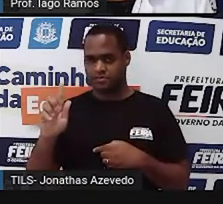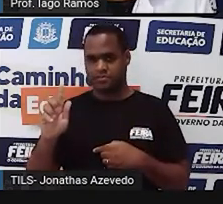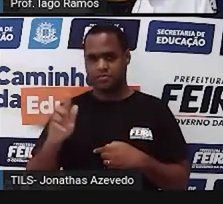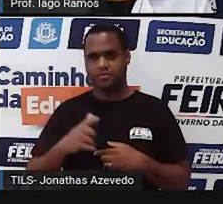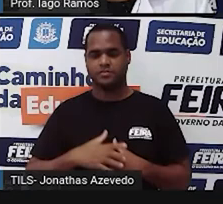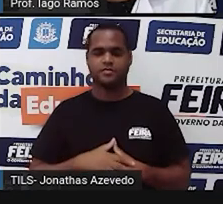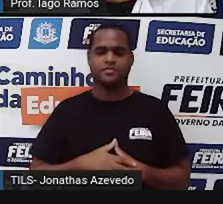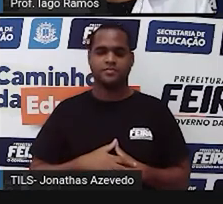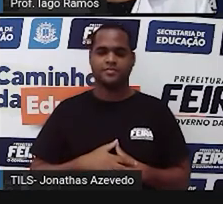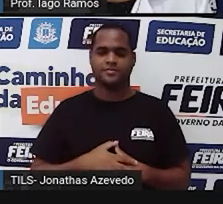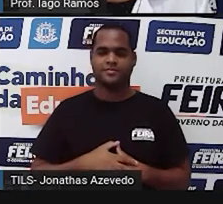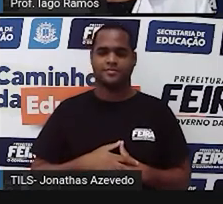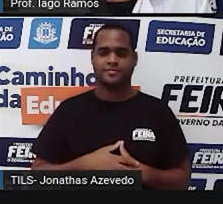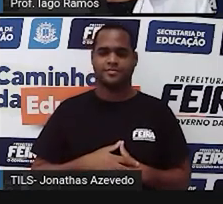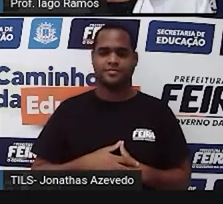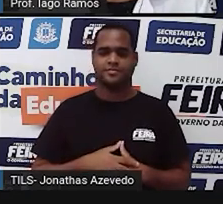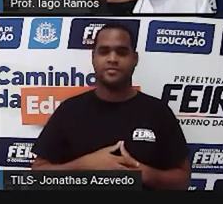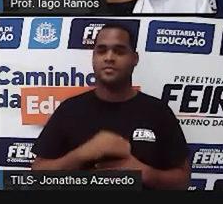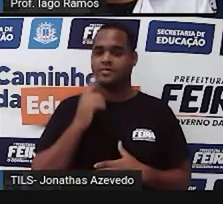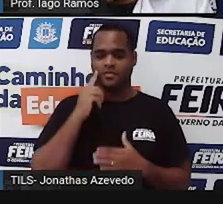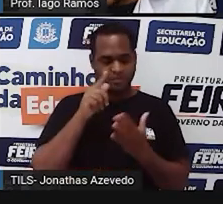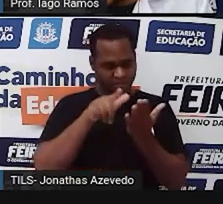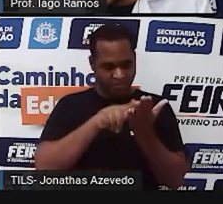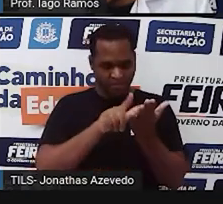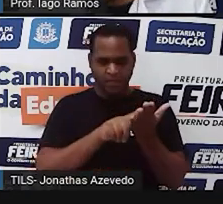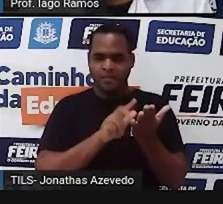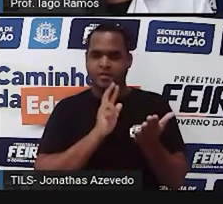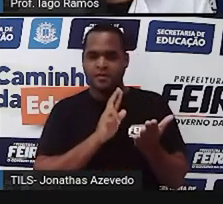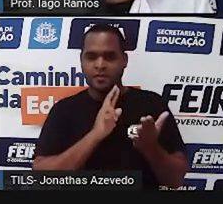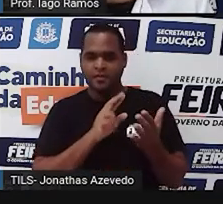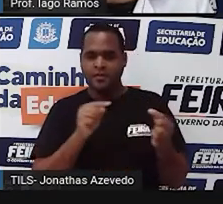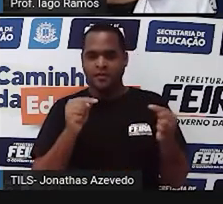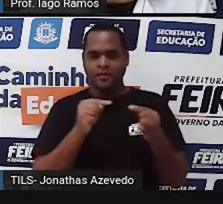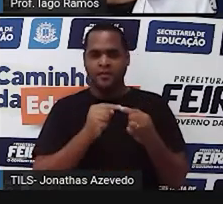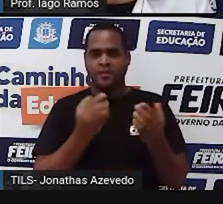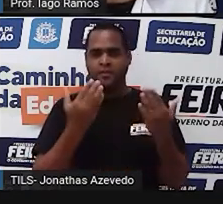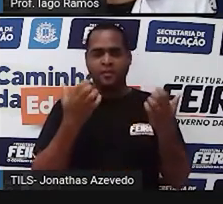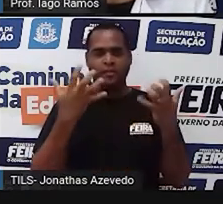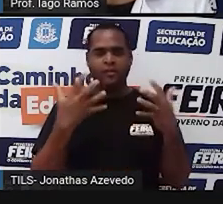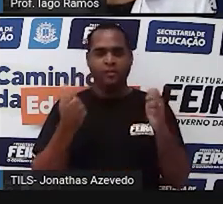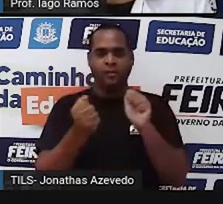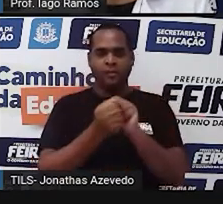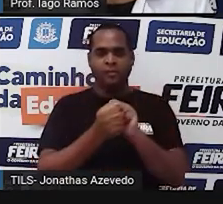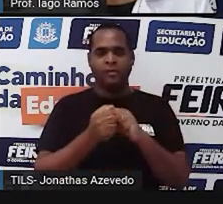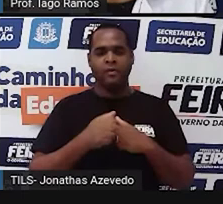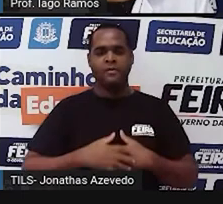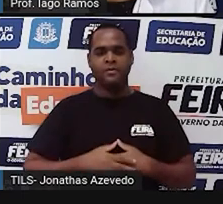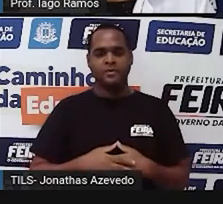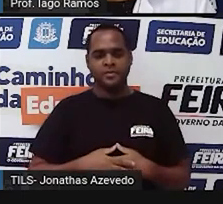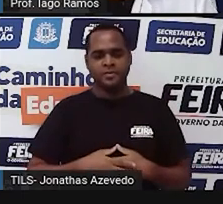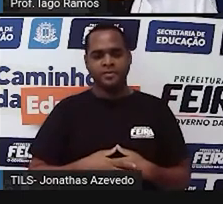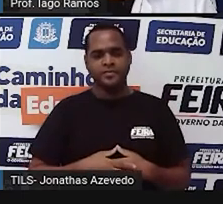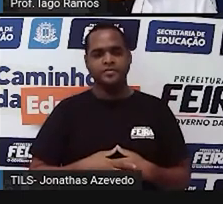ver como é que faz isso, né? Raspunhando no caderno, vem comigo, olha só, né?